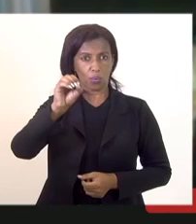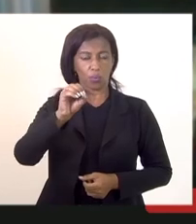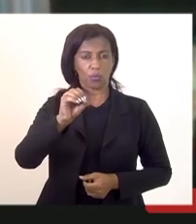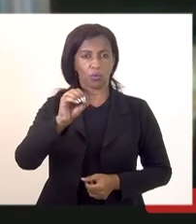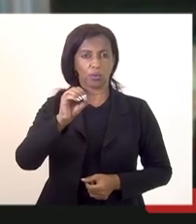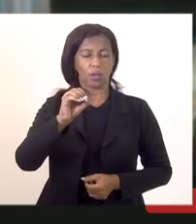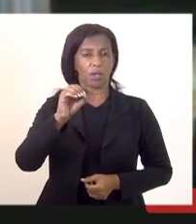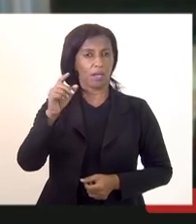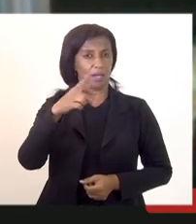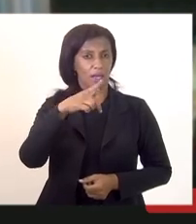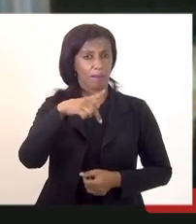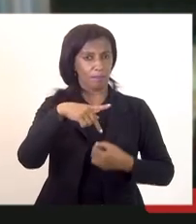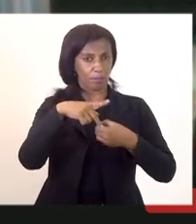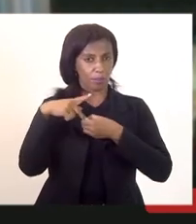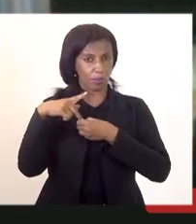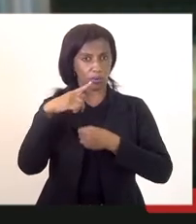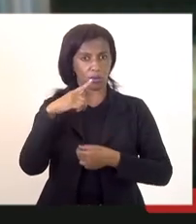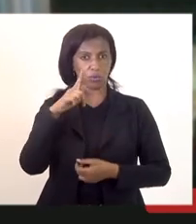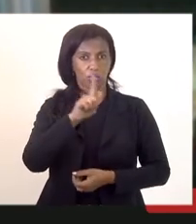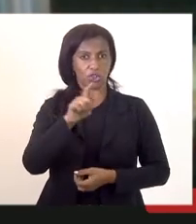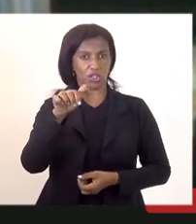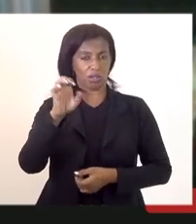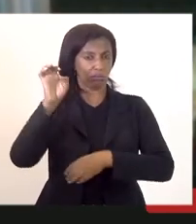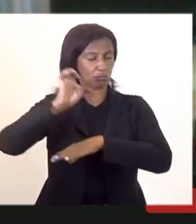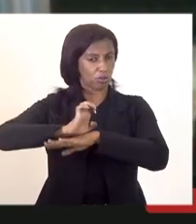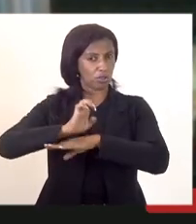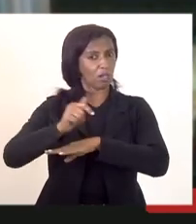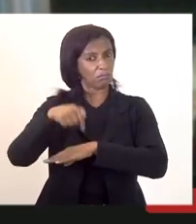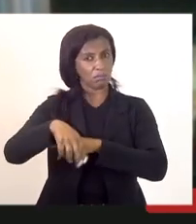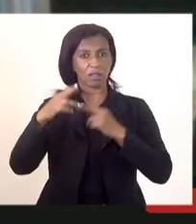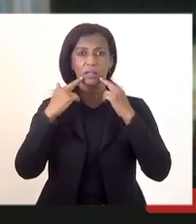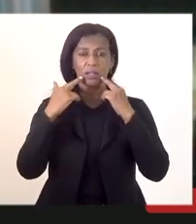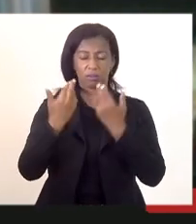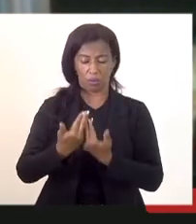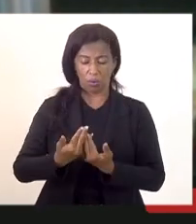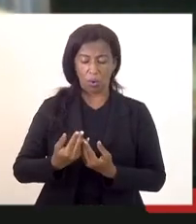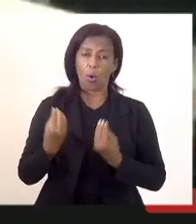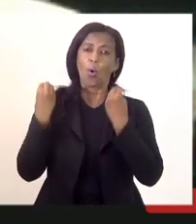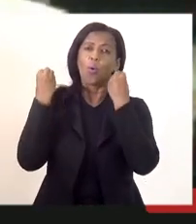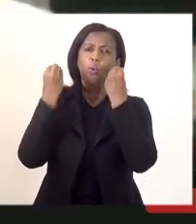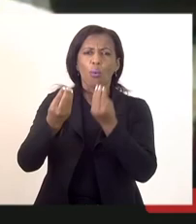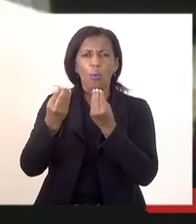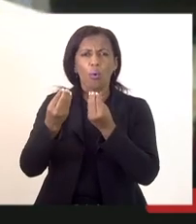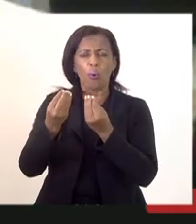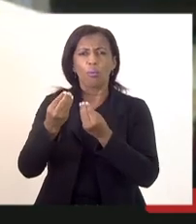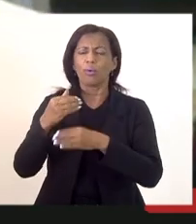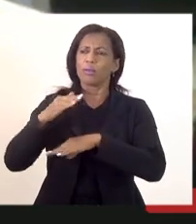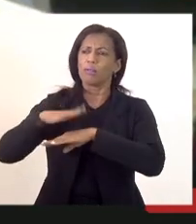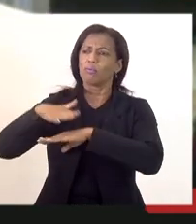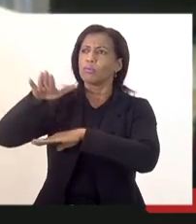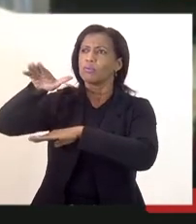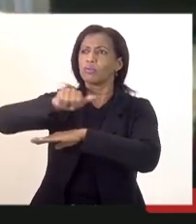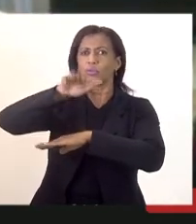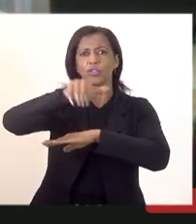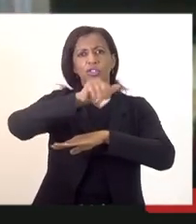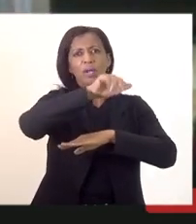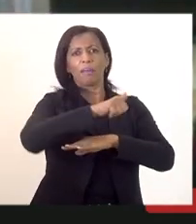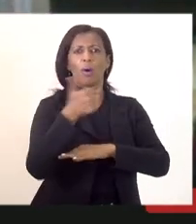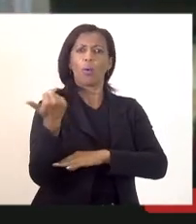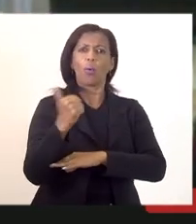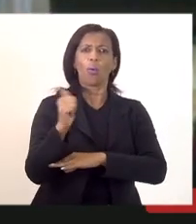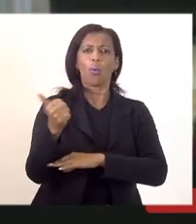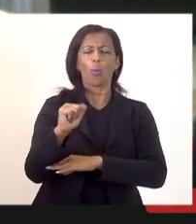conosco nessa audiência como é que eu vou chamar mais 11 candidatos que os nomes desses